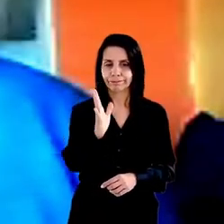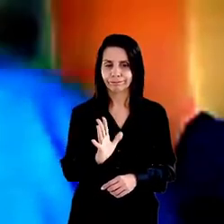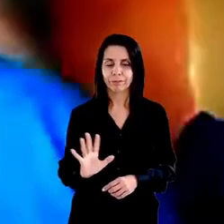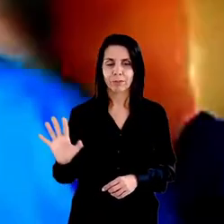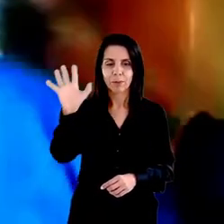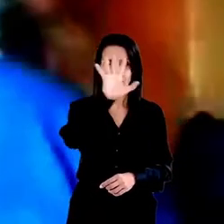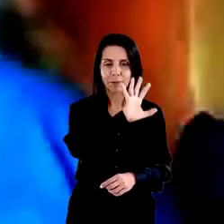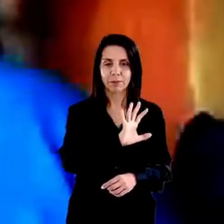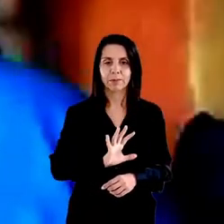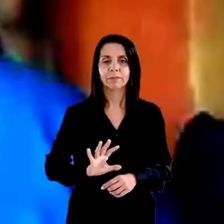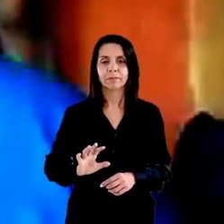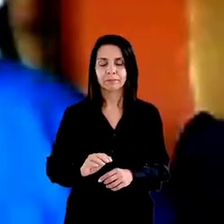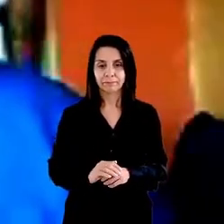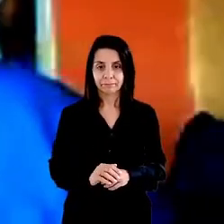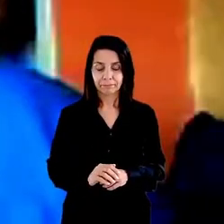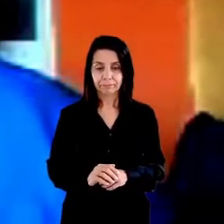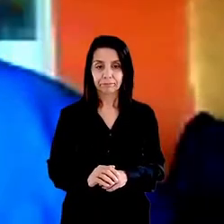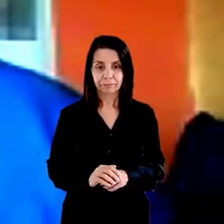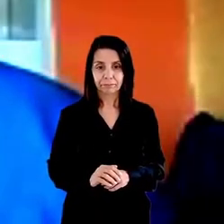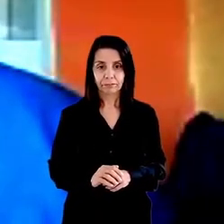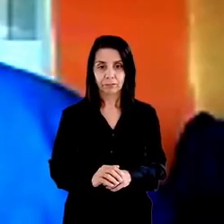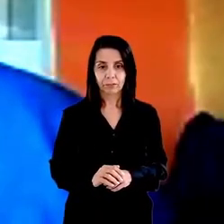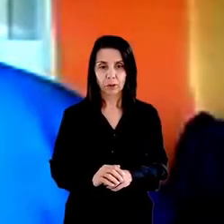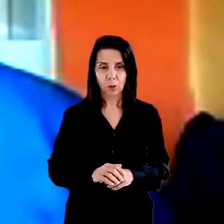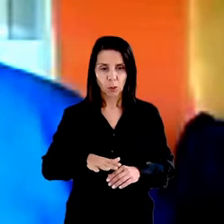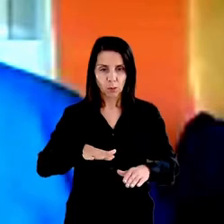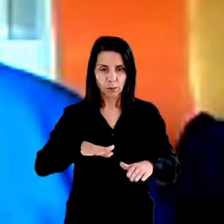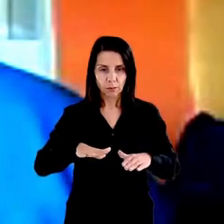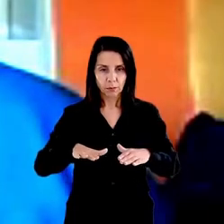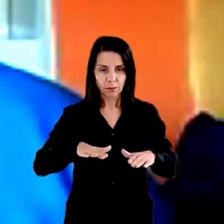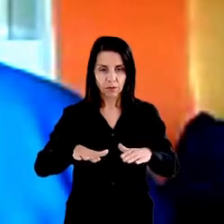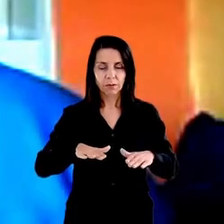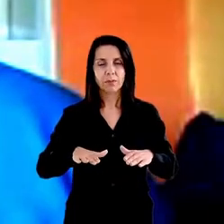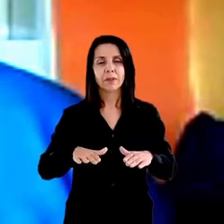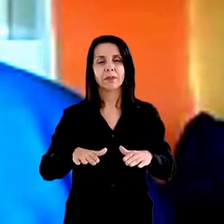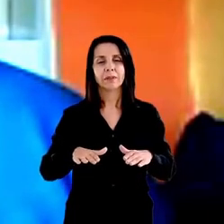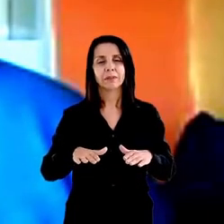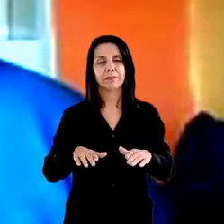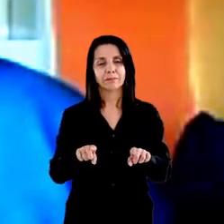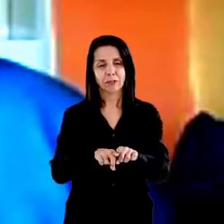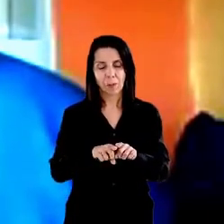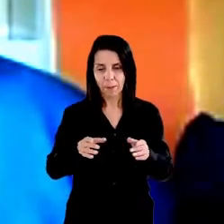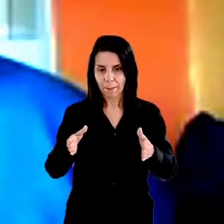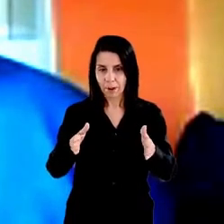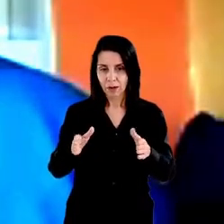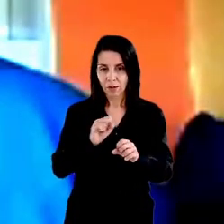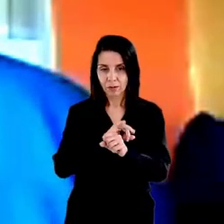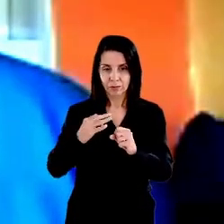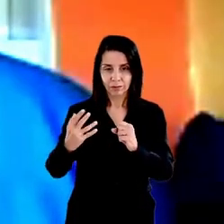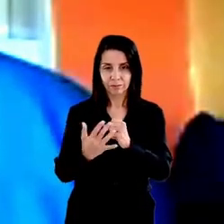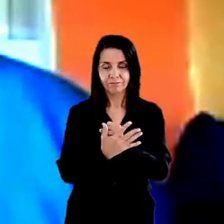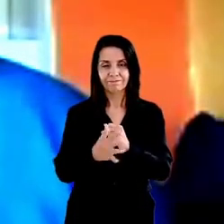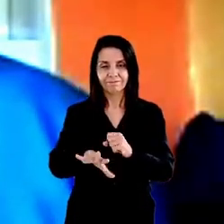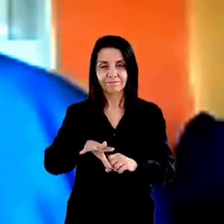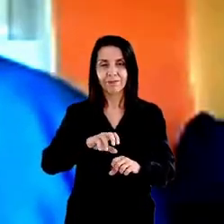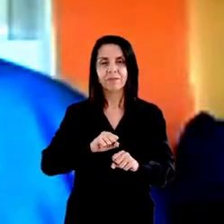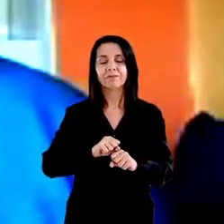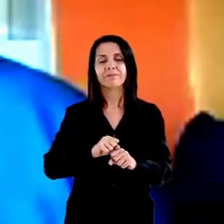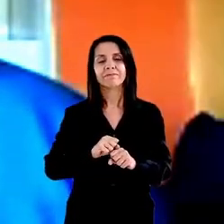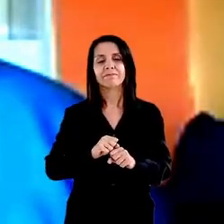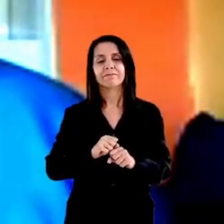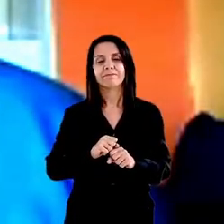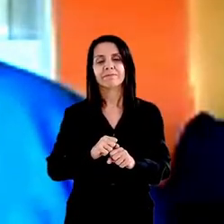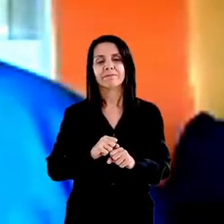o próprio movimento se voltou na pandemia, no pós-pandemia, a fazer marlitas, a pensar